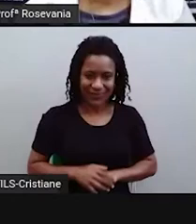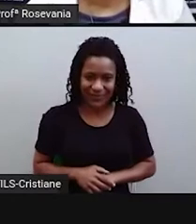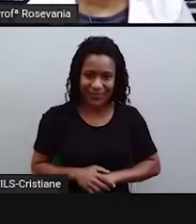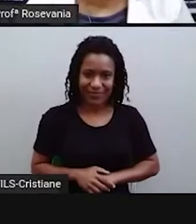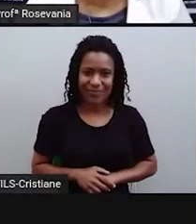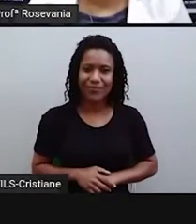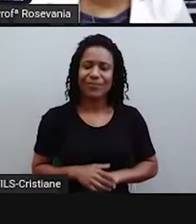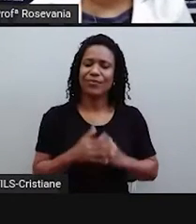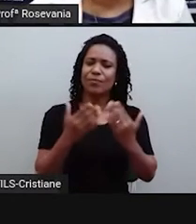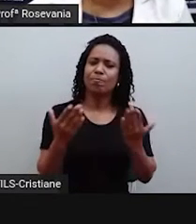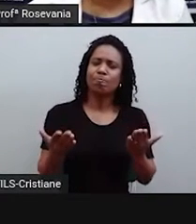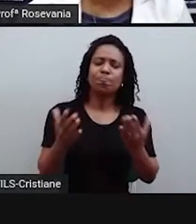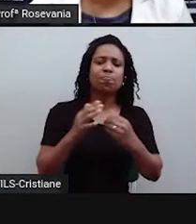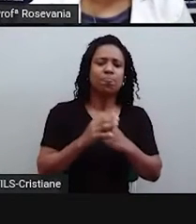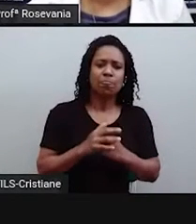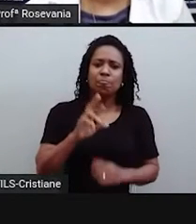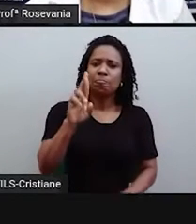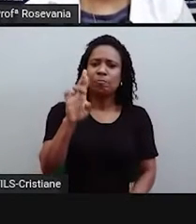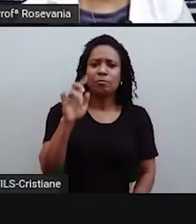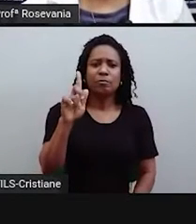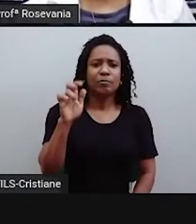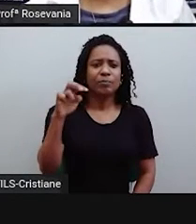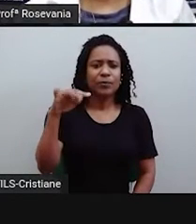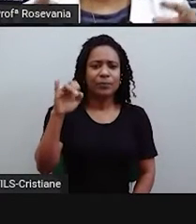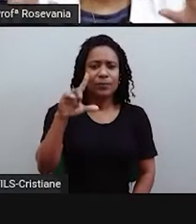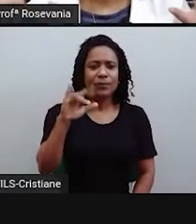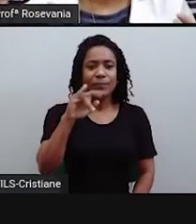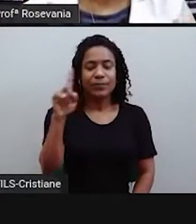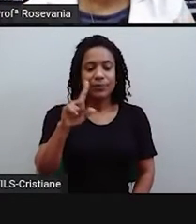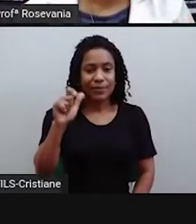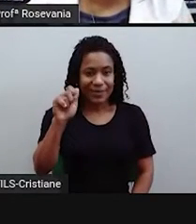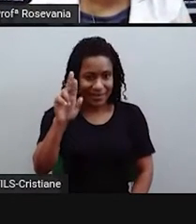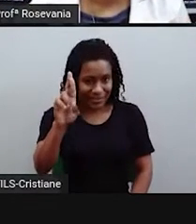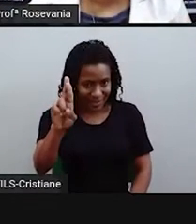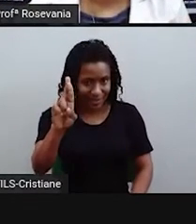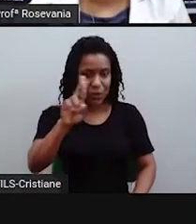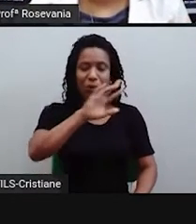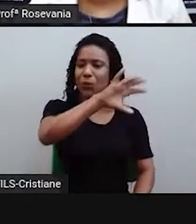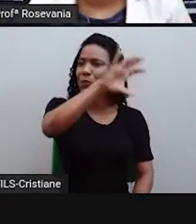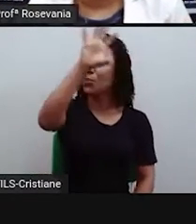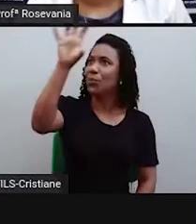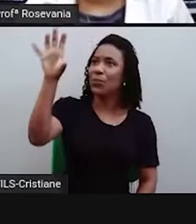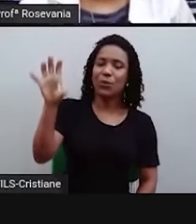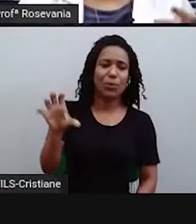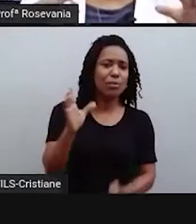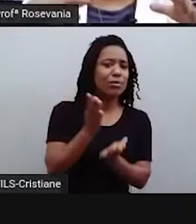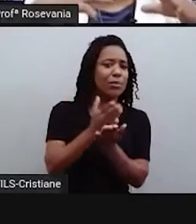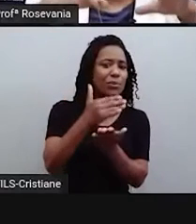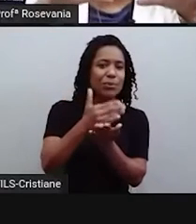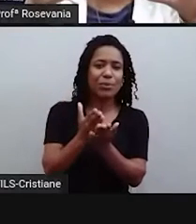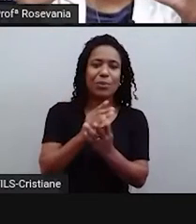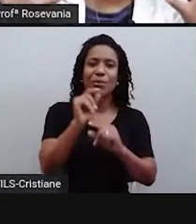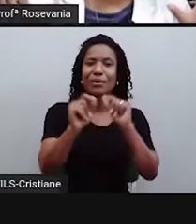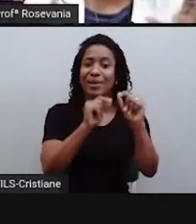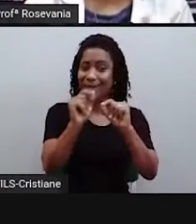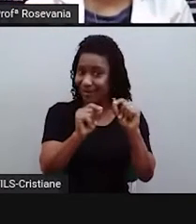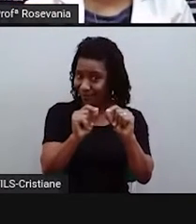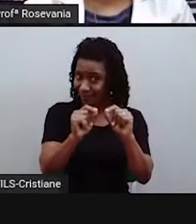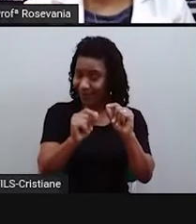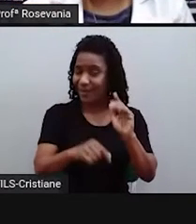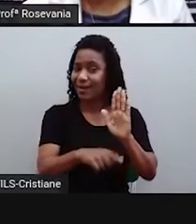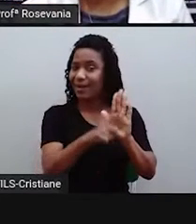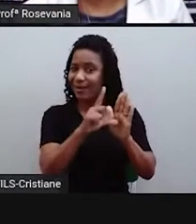né, o que é regionalizar, né, antes da gente partir diretamente pro conceito, você já vai